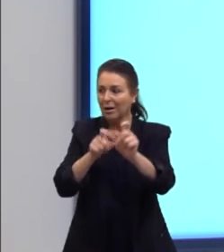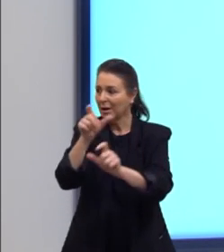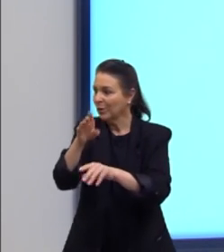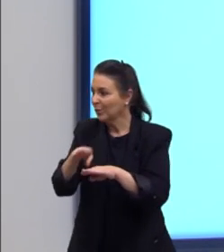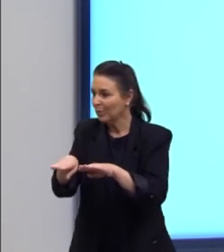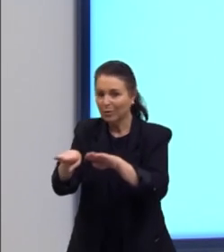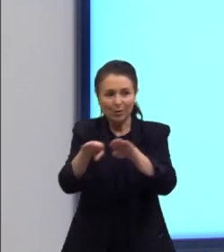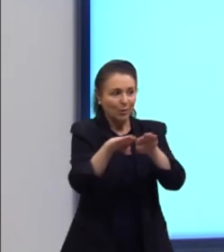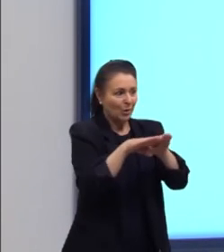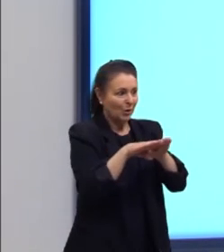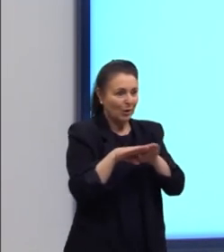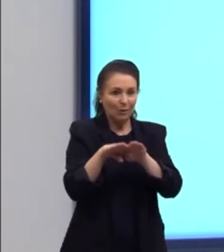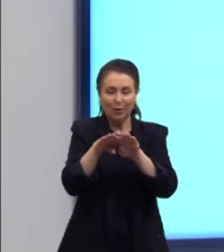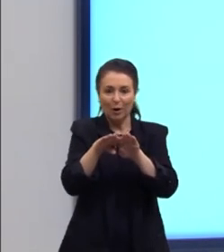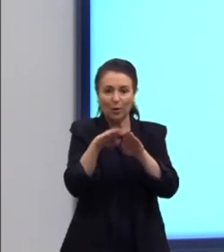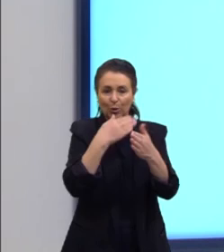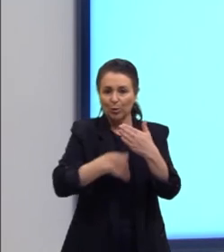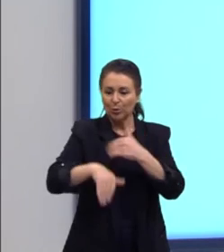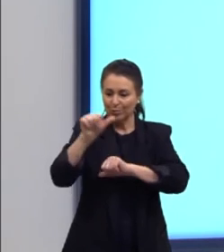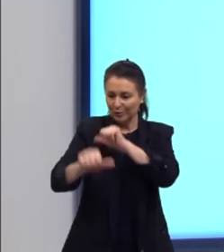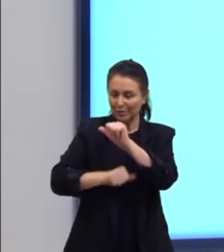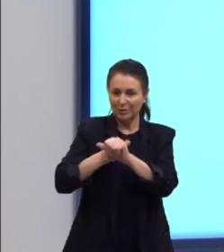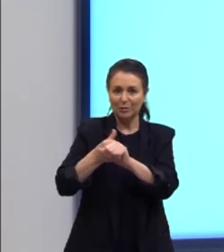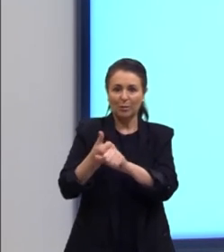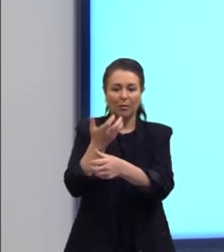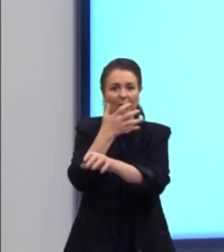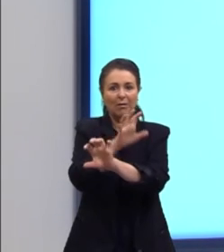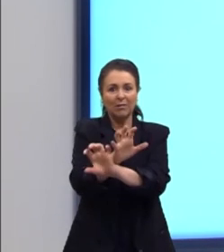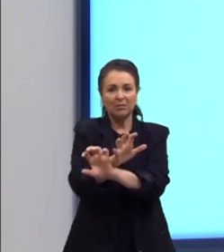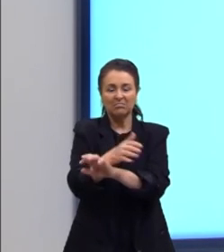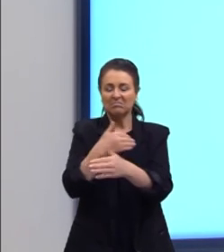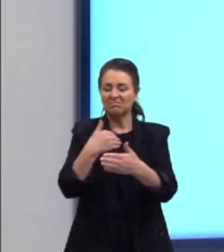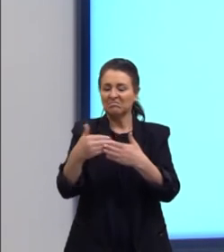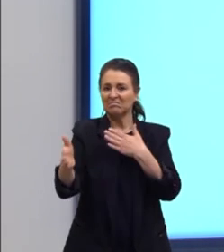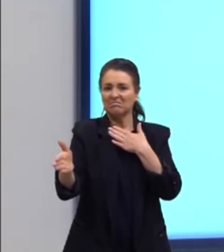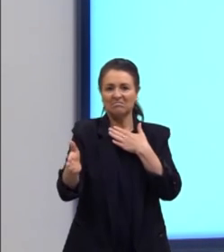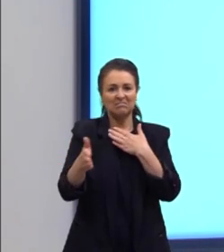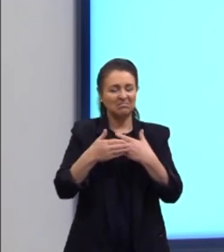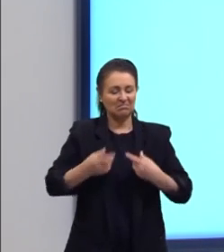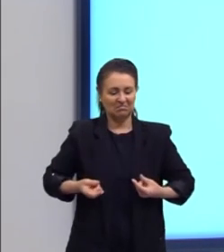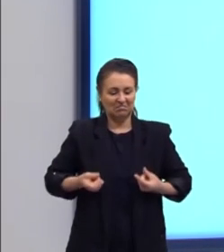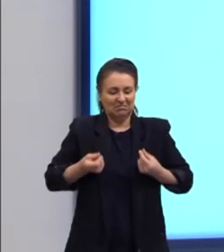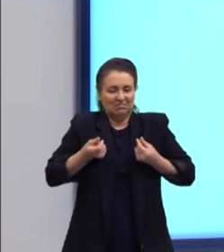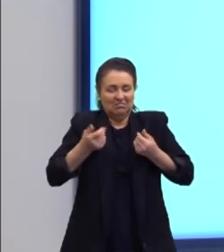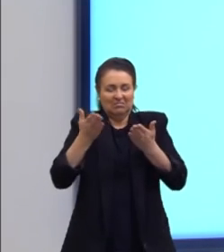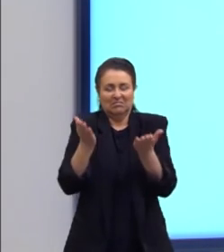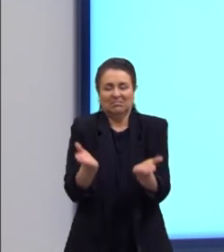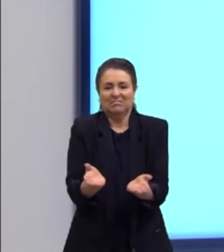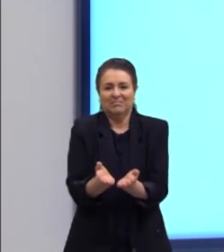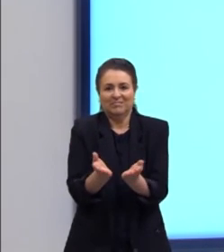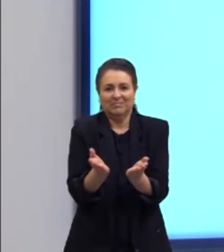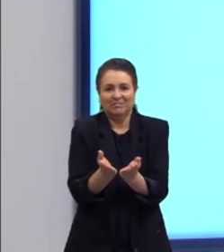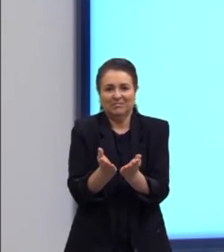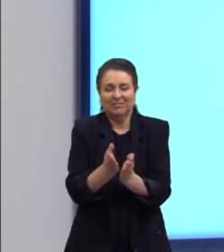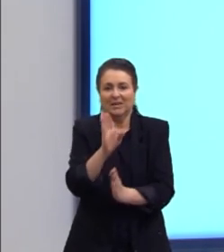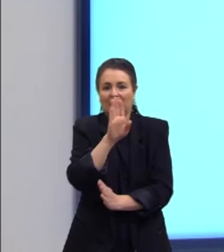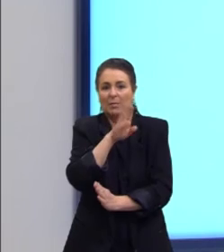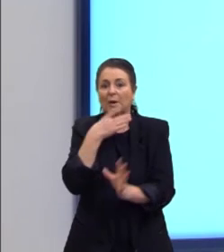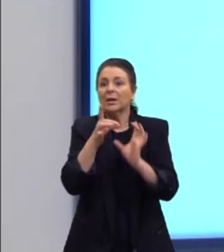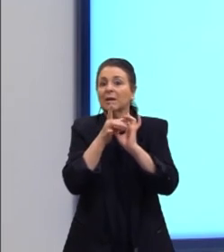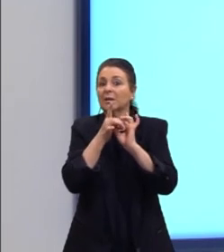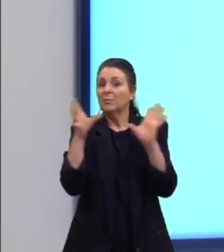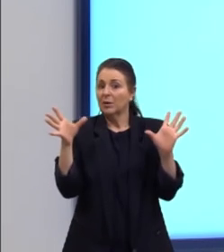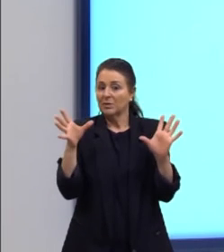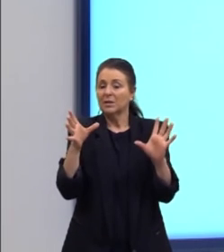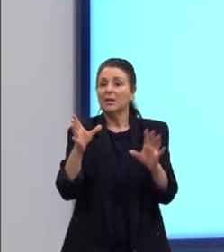caveira, não importa a sua classe social. Então, nós temos que a morte é democrática,